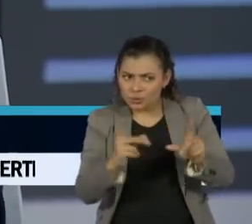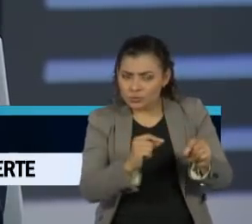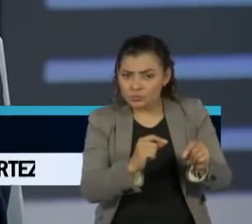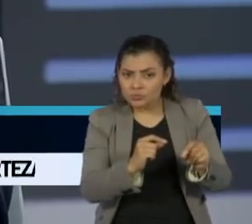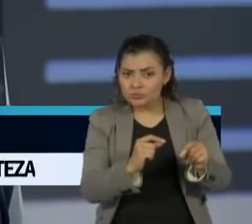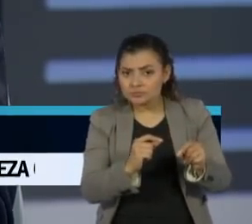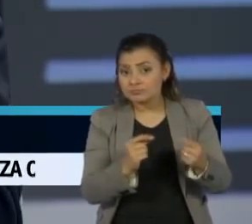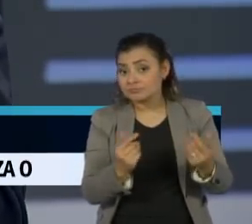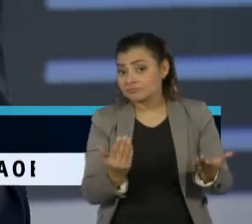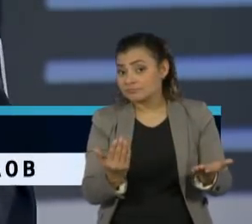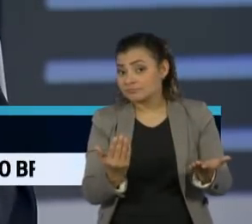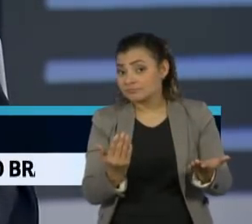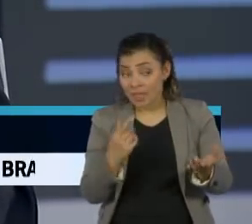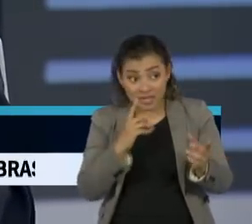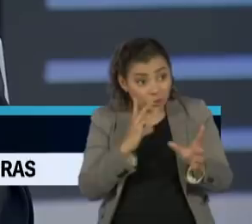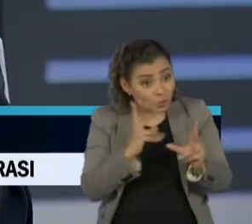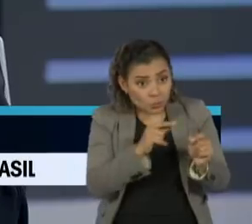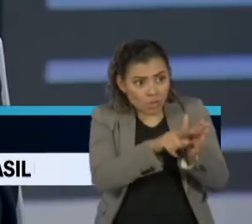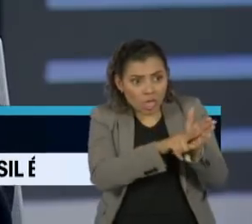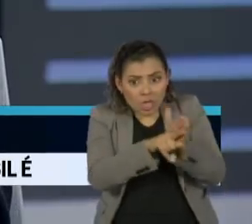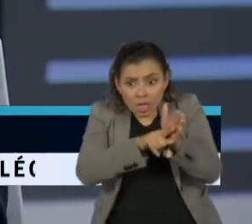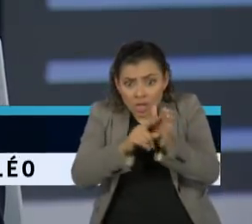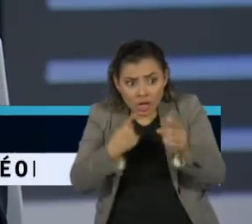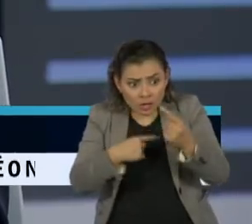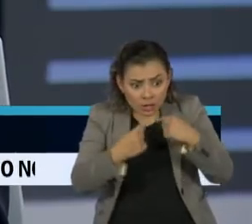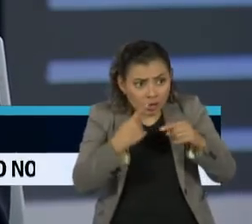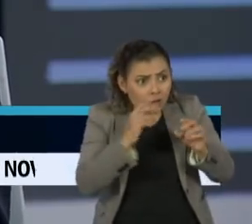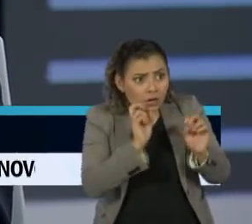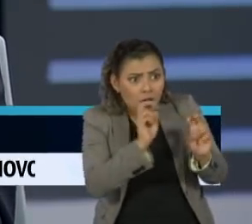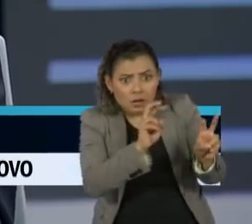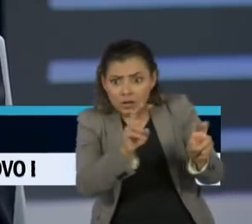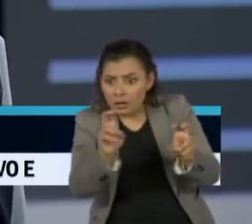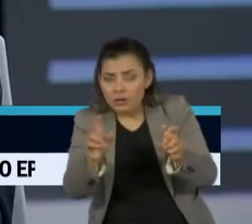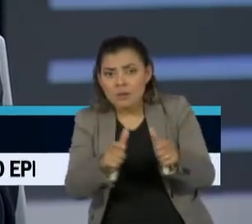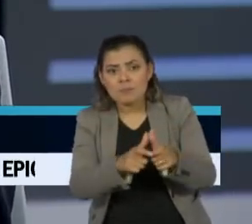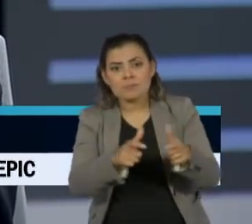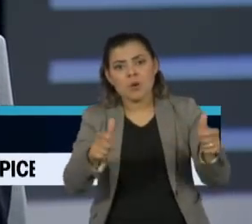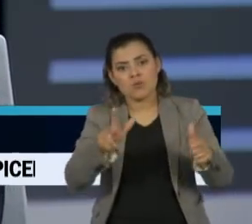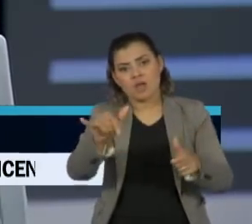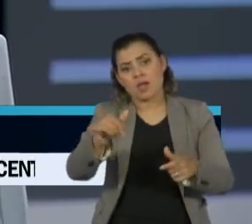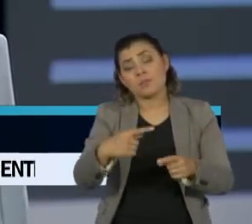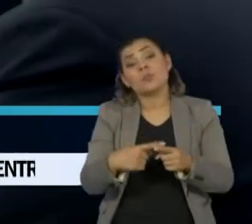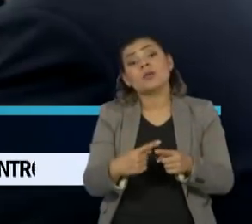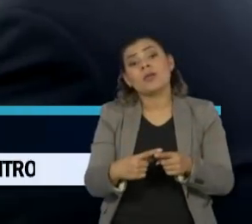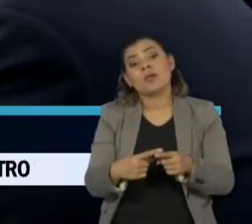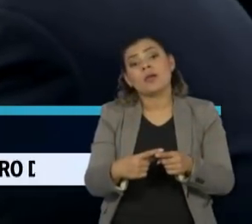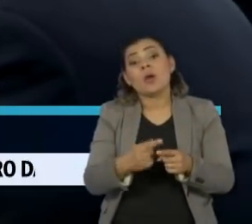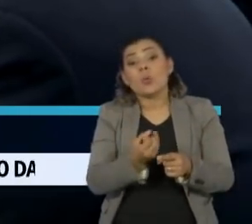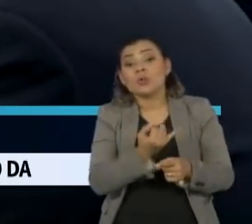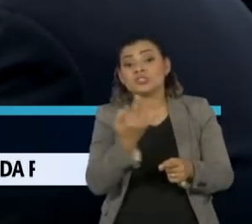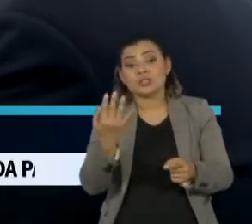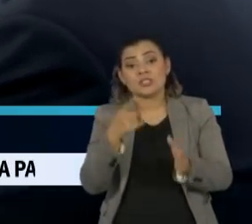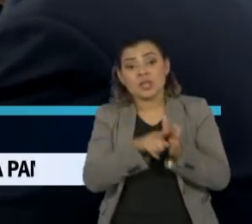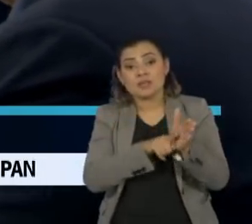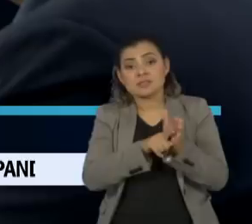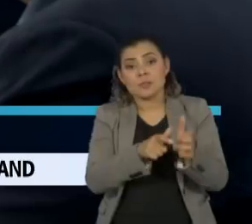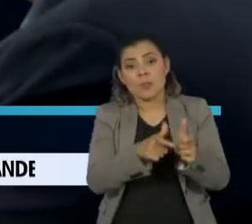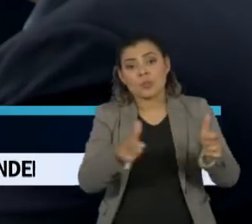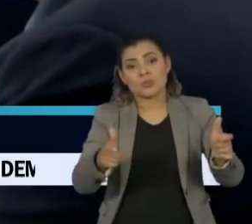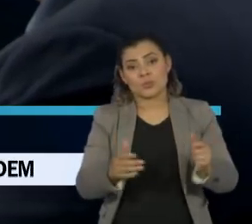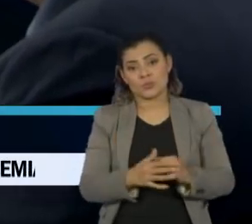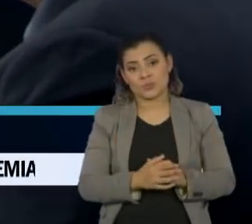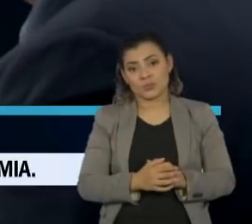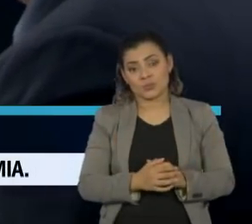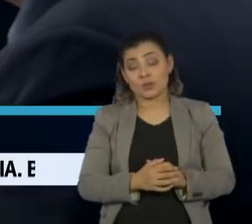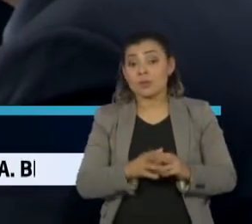Então, na hora que você tiver mais comprovação, o número de casos vai aumentar simplesmente porque você aumentou a comprovação. Então, talvez o